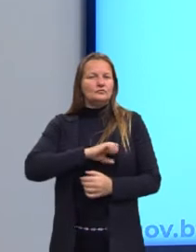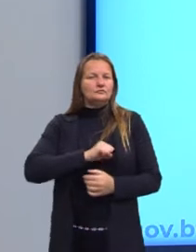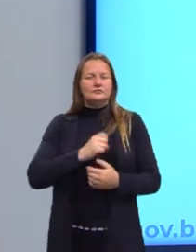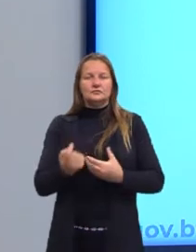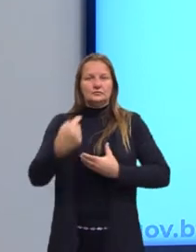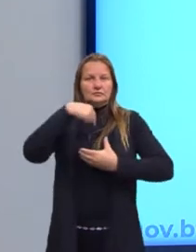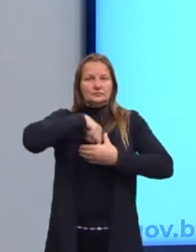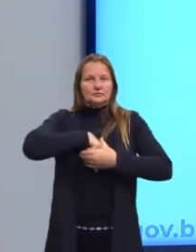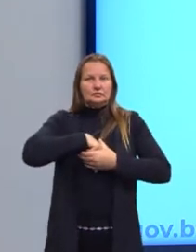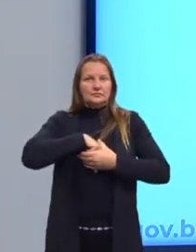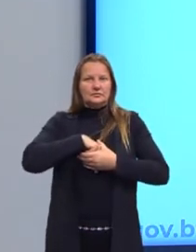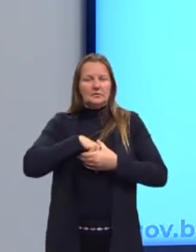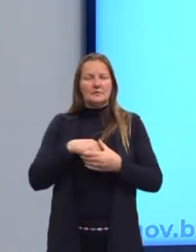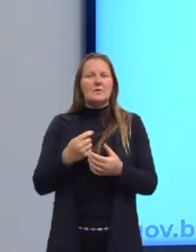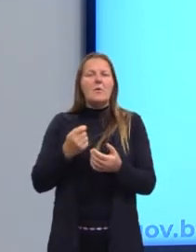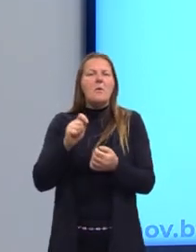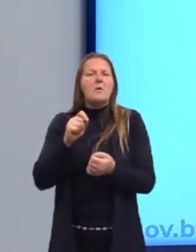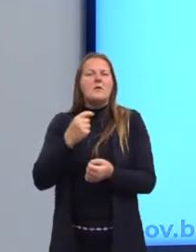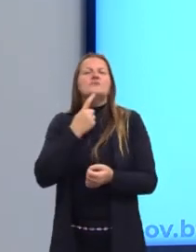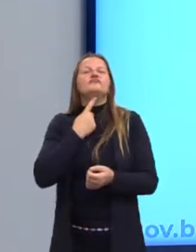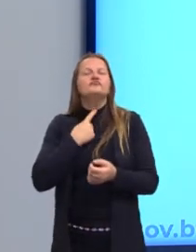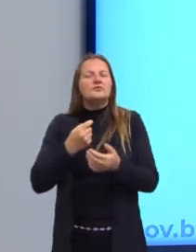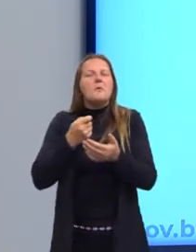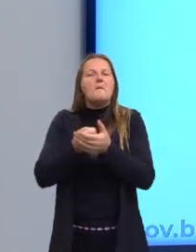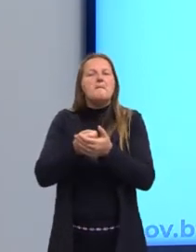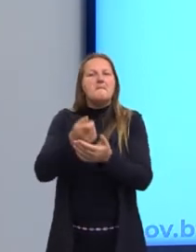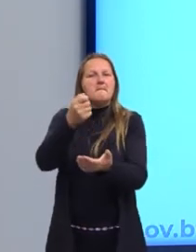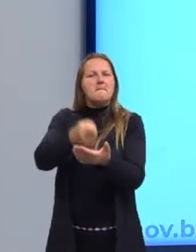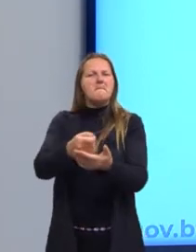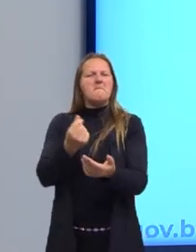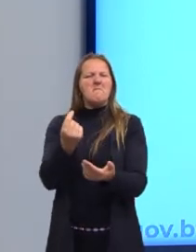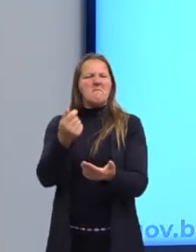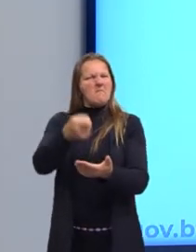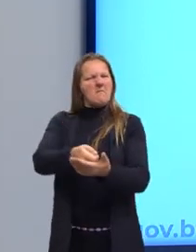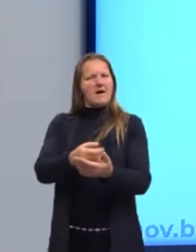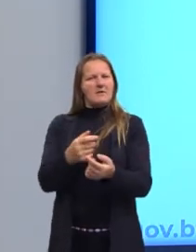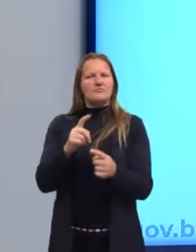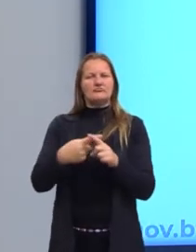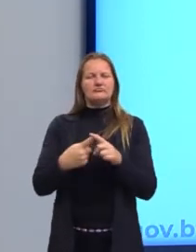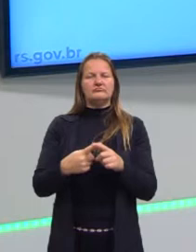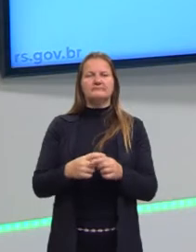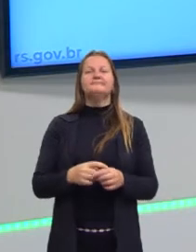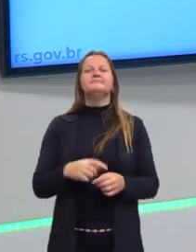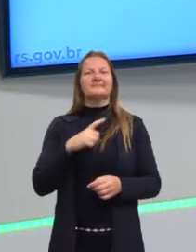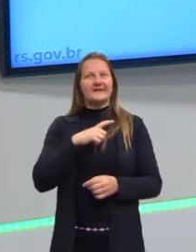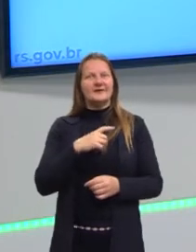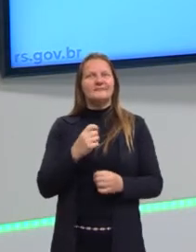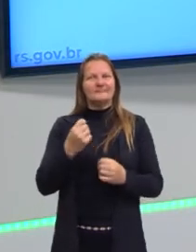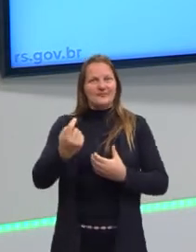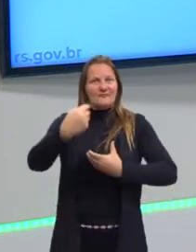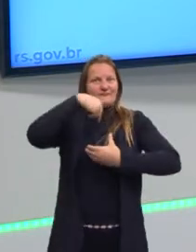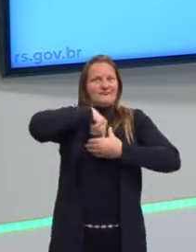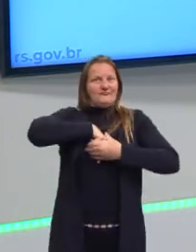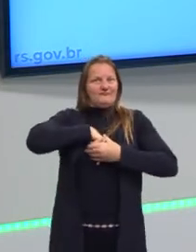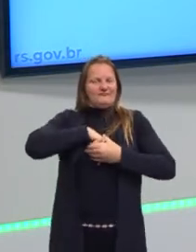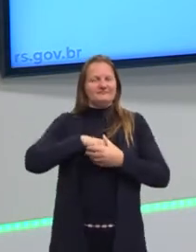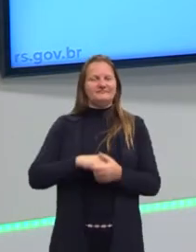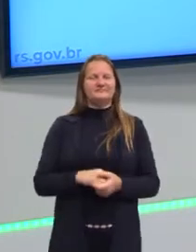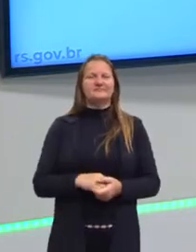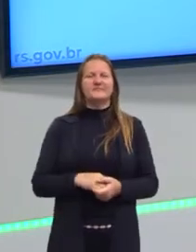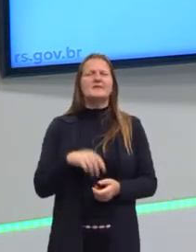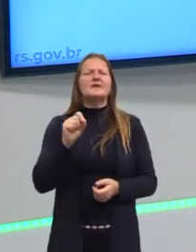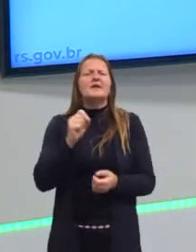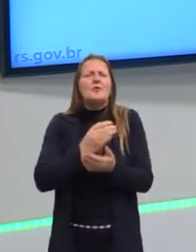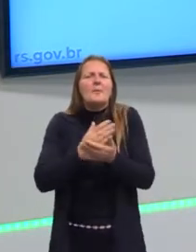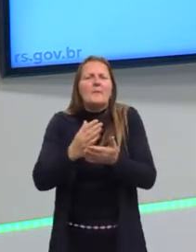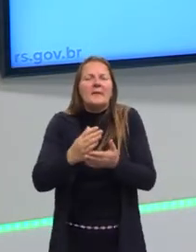dedico a pagar uma exorbitância para determinado produto, né? Então, o fetichismo vem muito da subjetividade. Quem começa